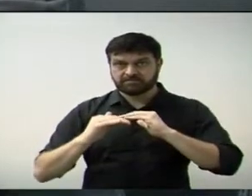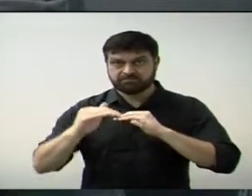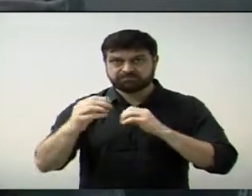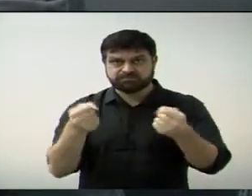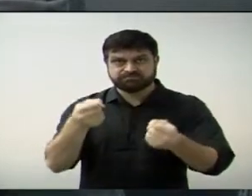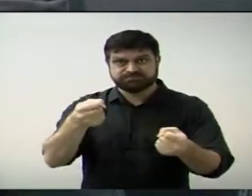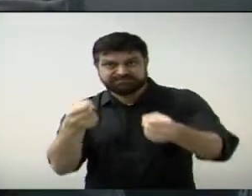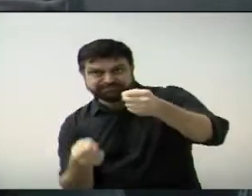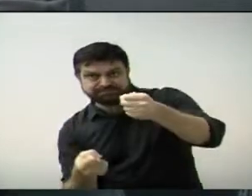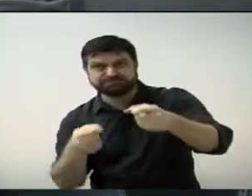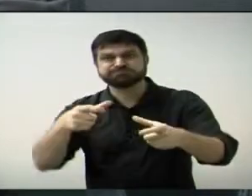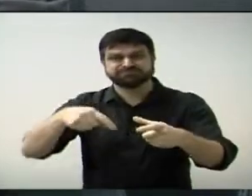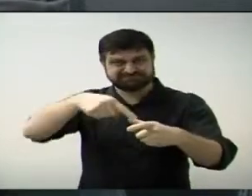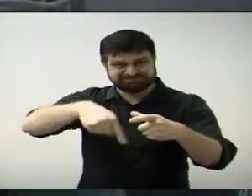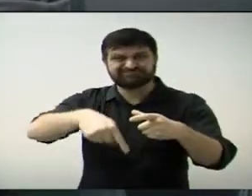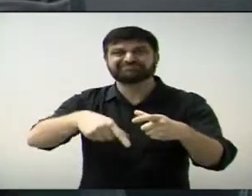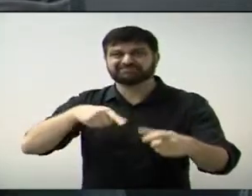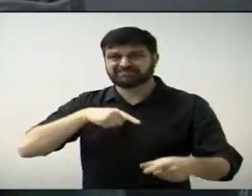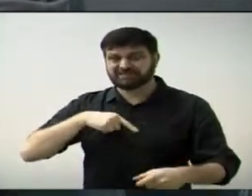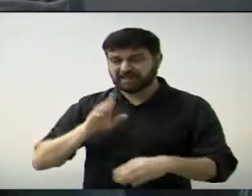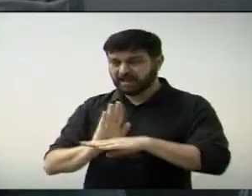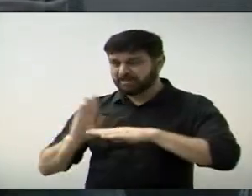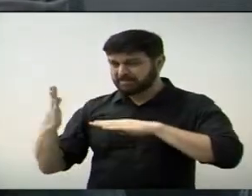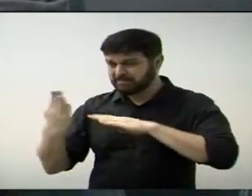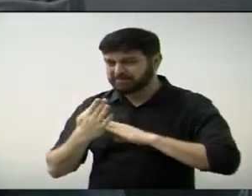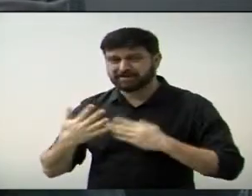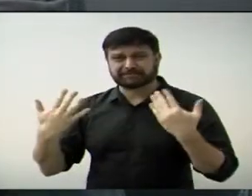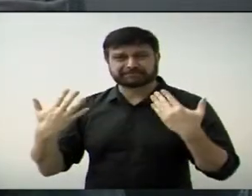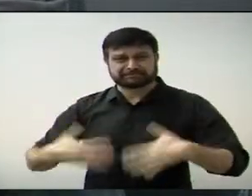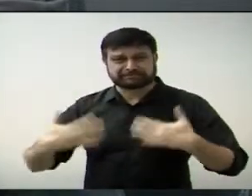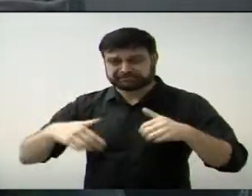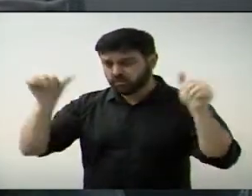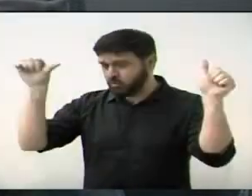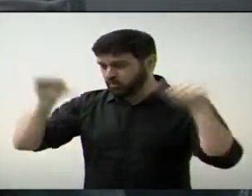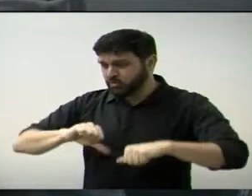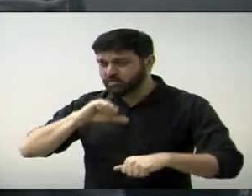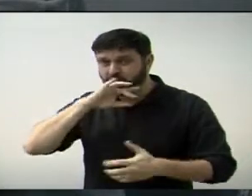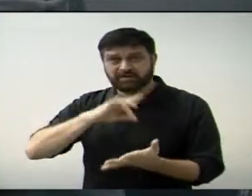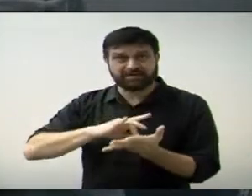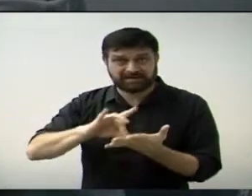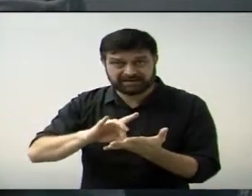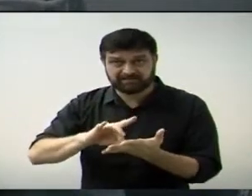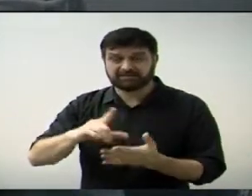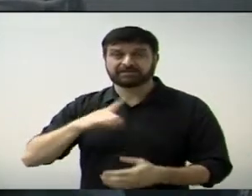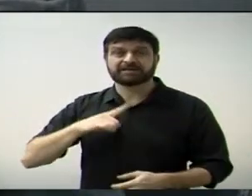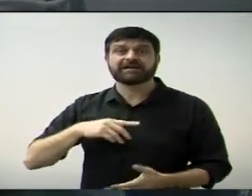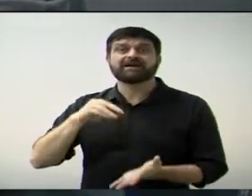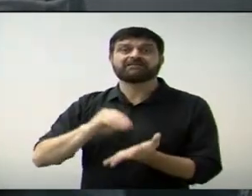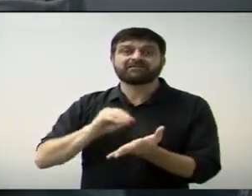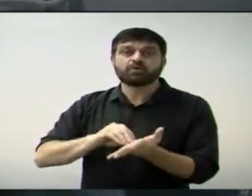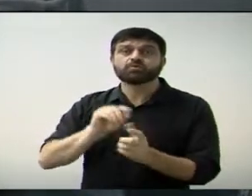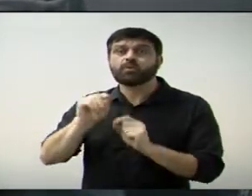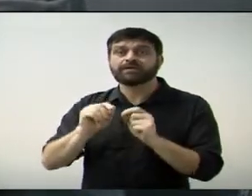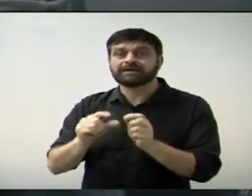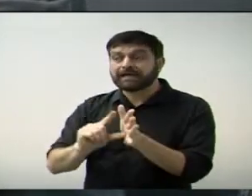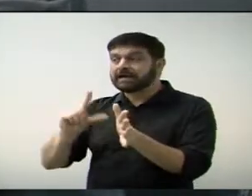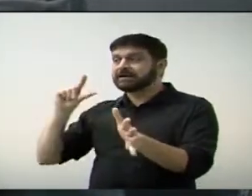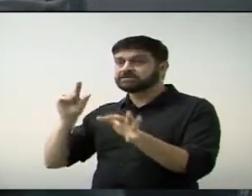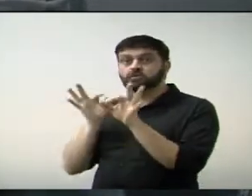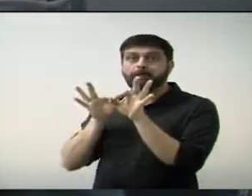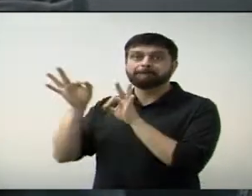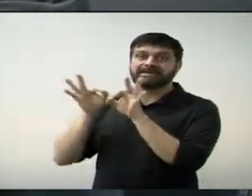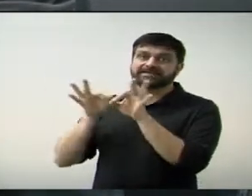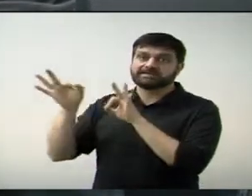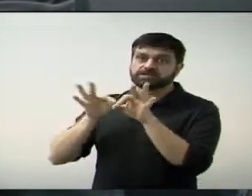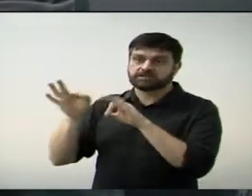durabilidade. Os bairros que estão hoje com o maior número de buracos, infelizmente faltou um planejamento efetivo